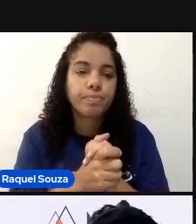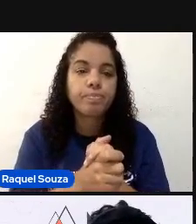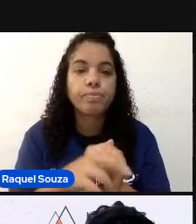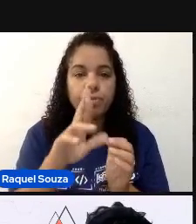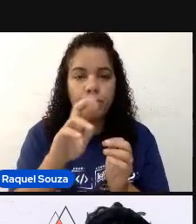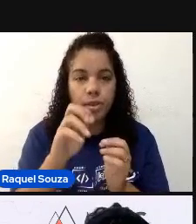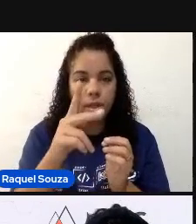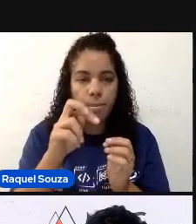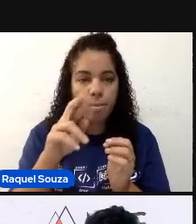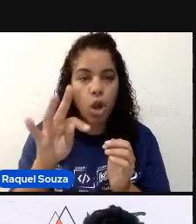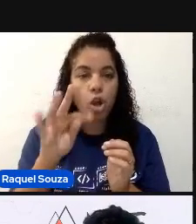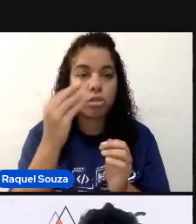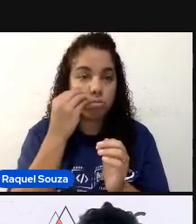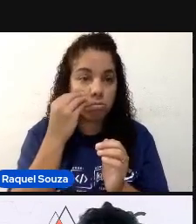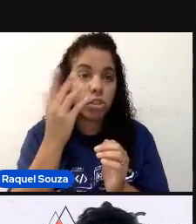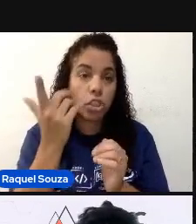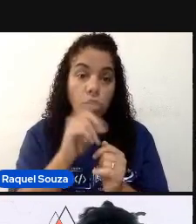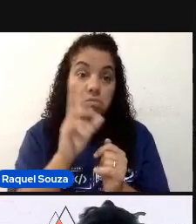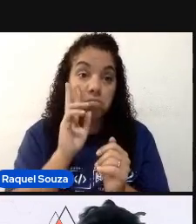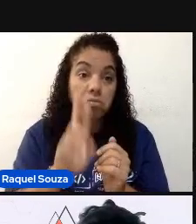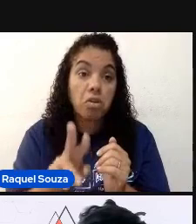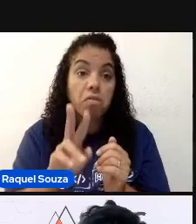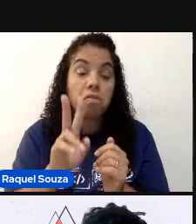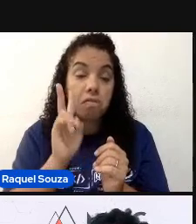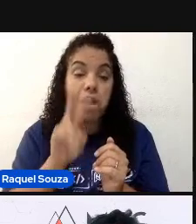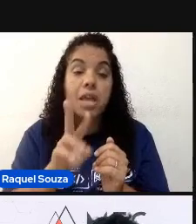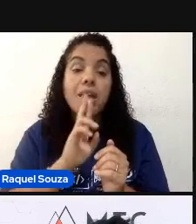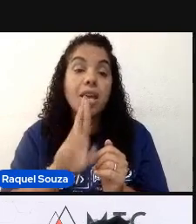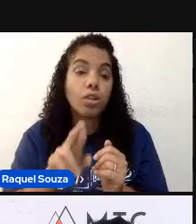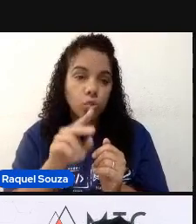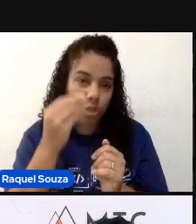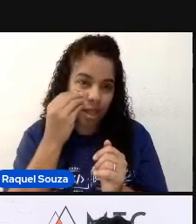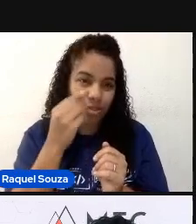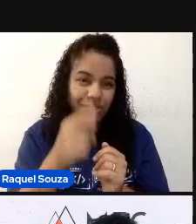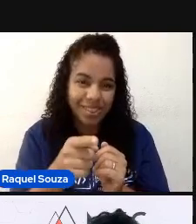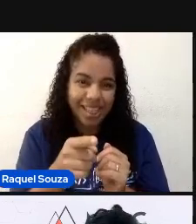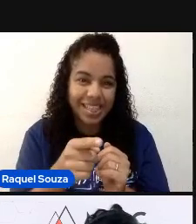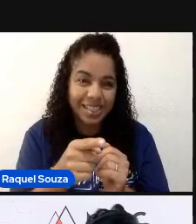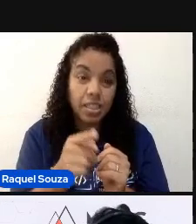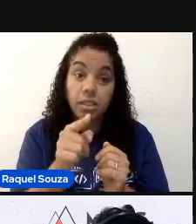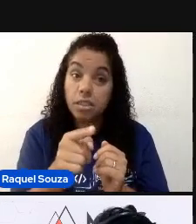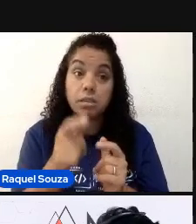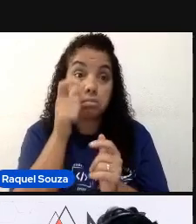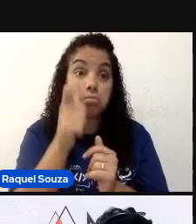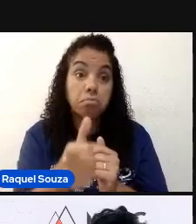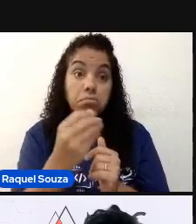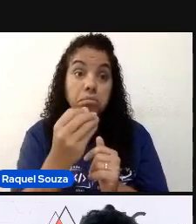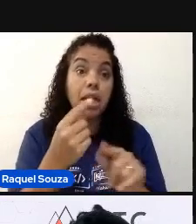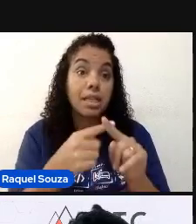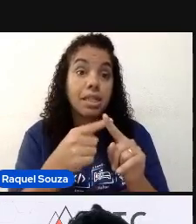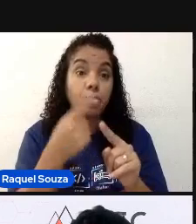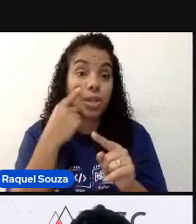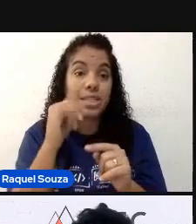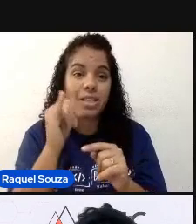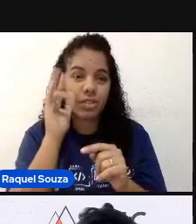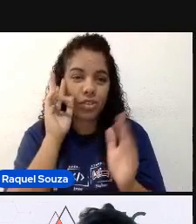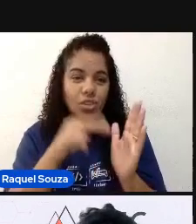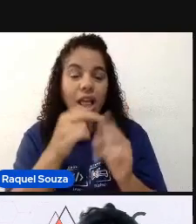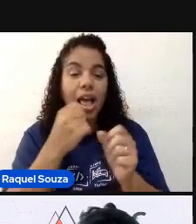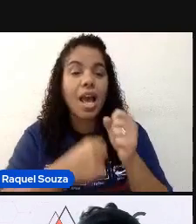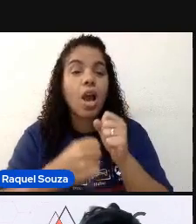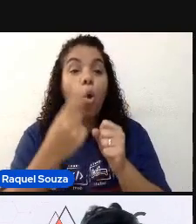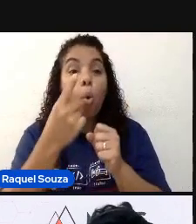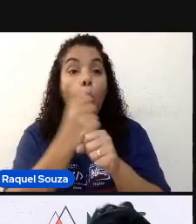dos testes. Então, aqui a gente já consegue ver os resultados dos testes. E isso é muito interessante porque, se você fosse olhar um ano atrás,